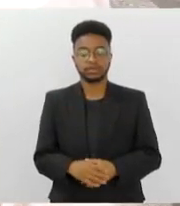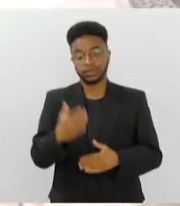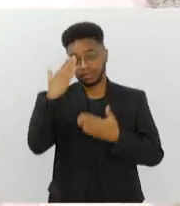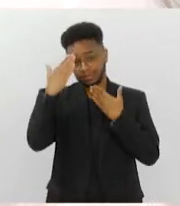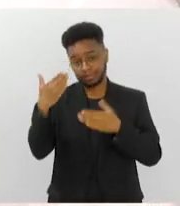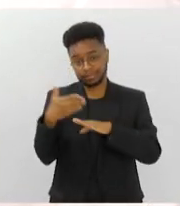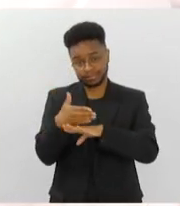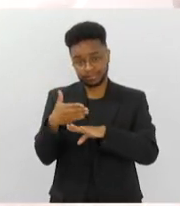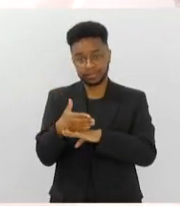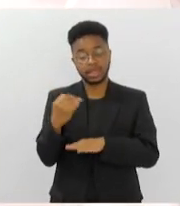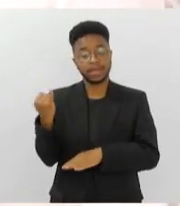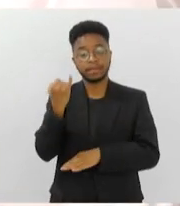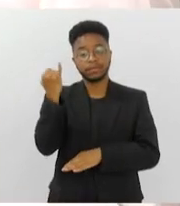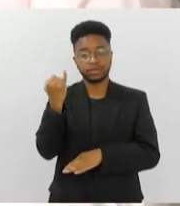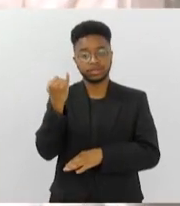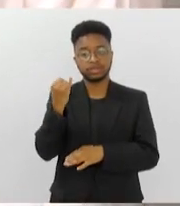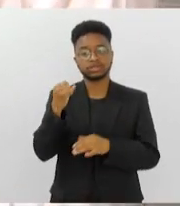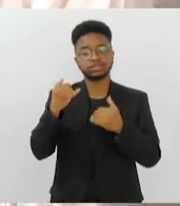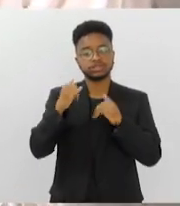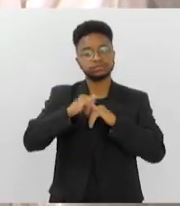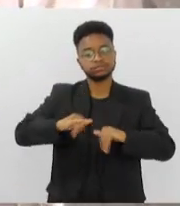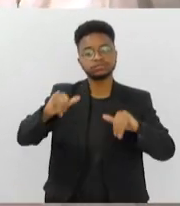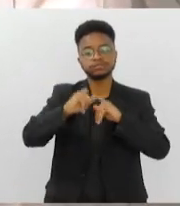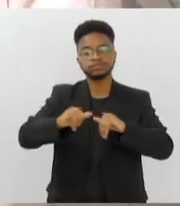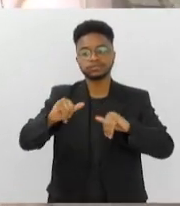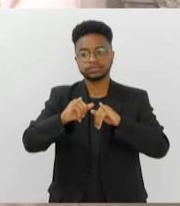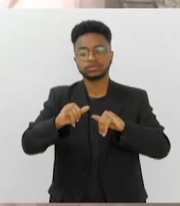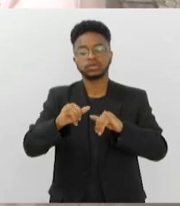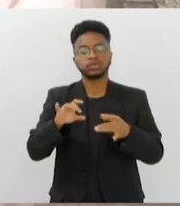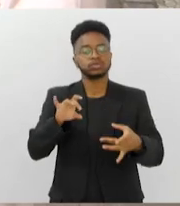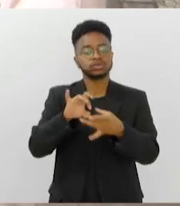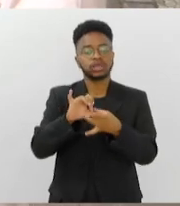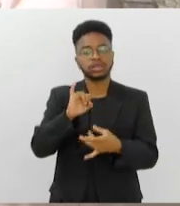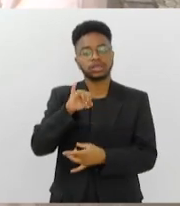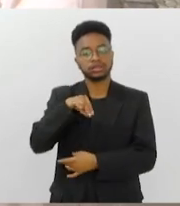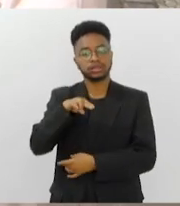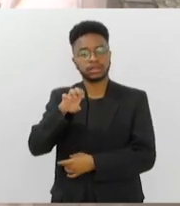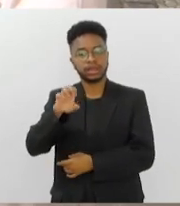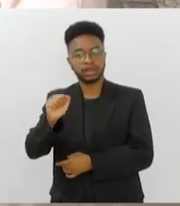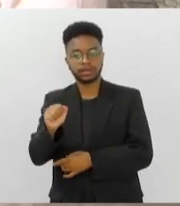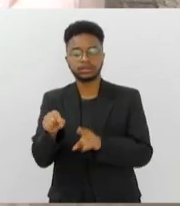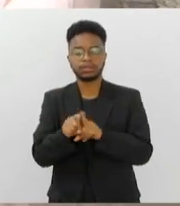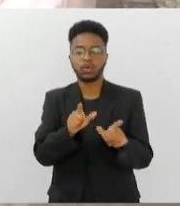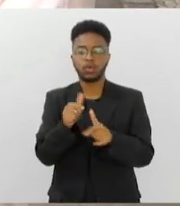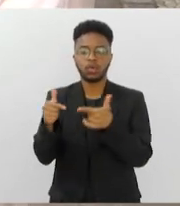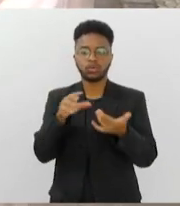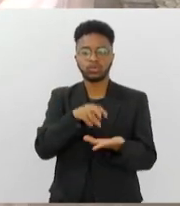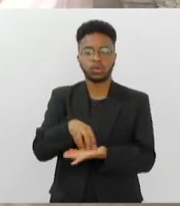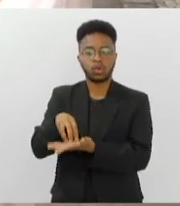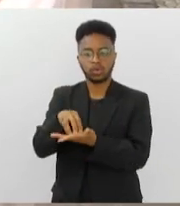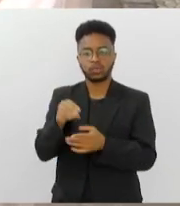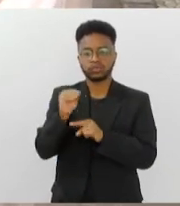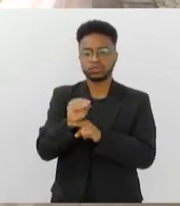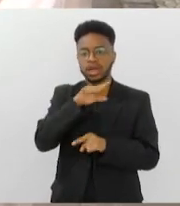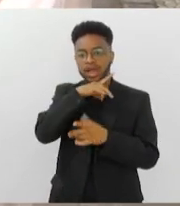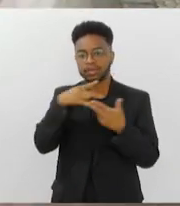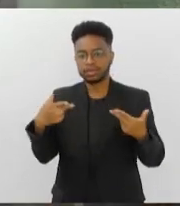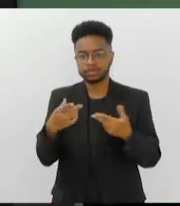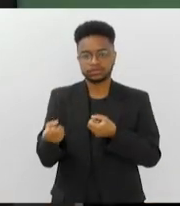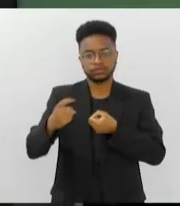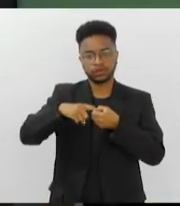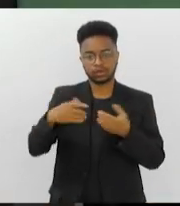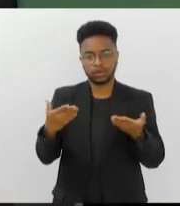Kleber. Importante destacar essa belezima ação do INEA e com outros órgãos também, cuidando dos nossos animais. Volto com você no estúdio, Vicente.